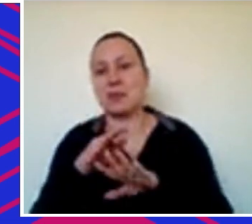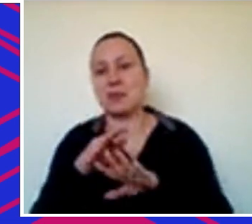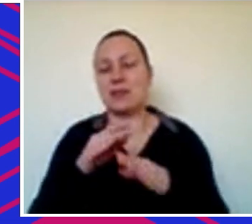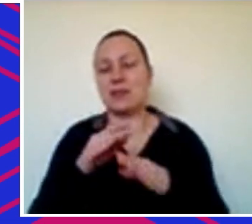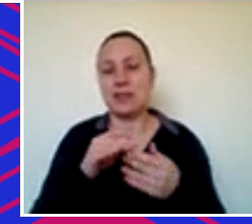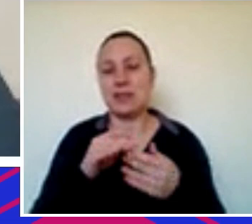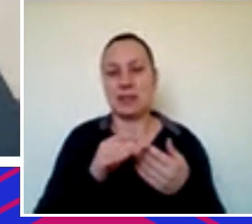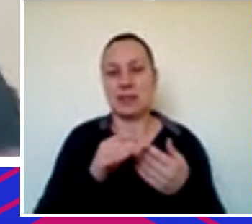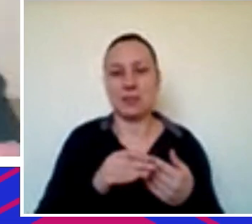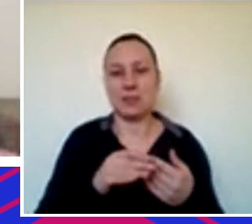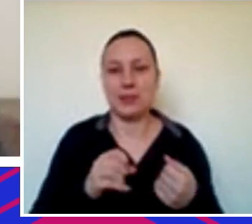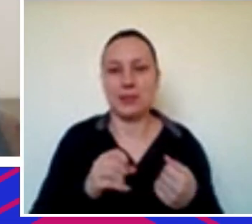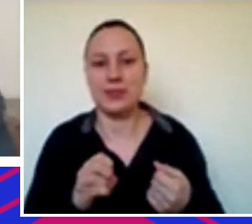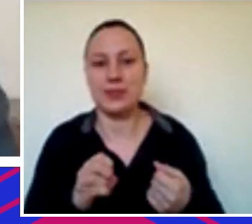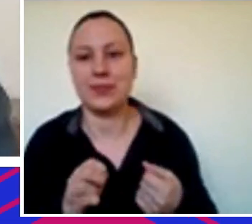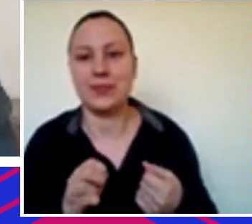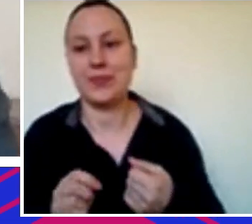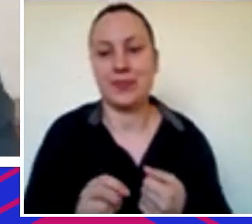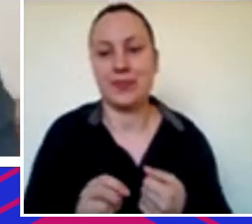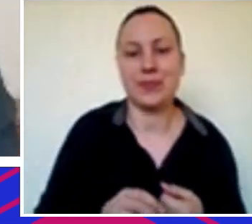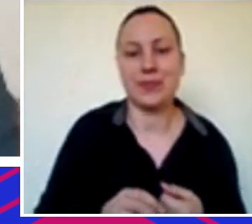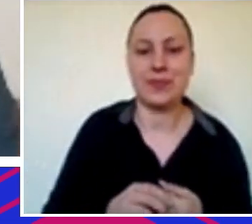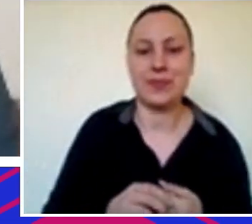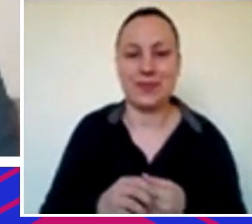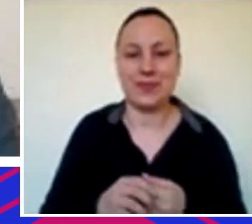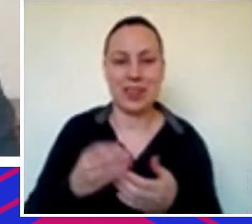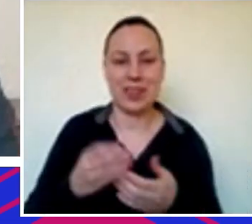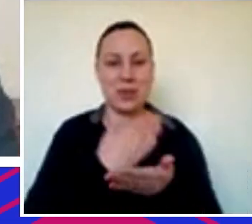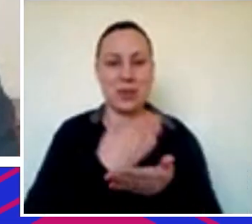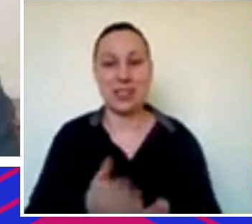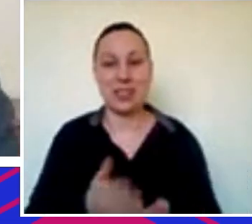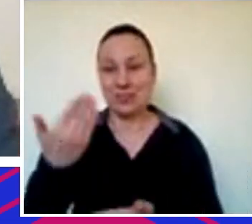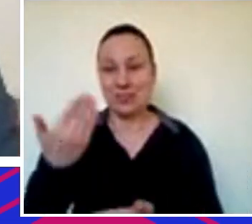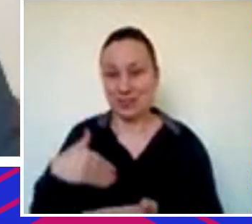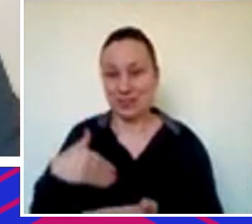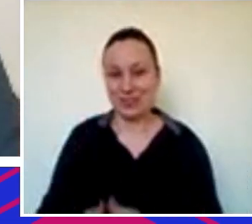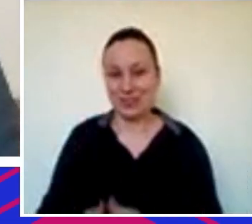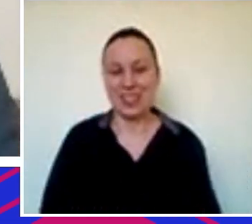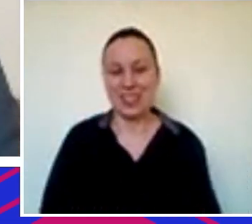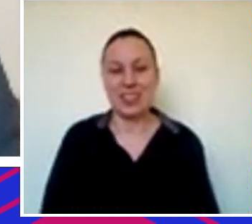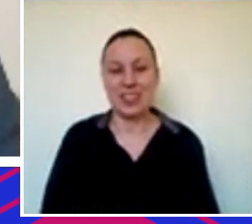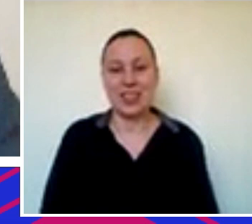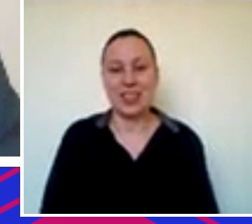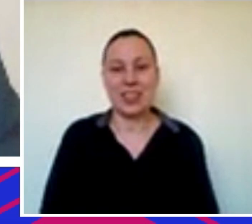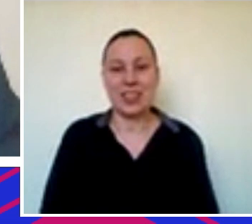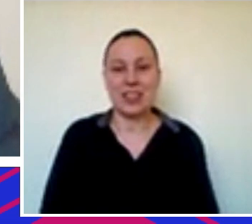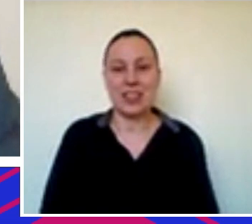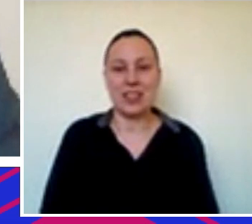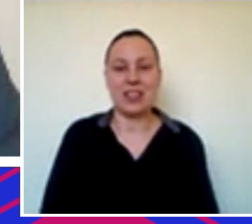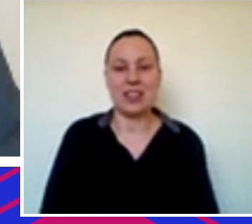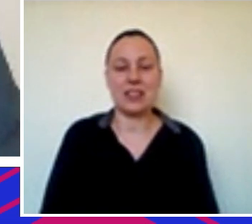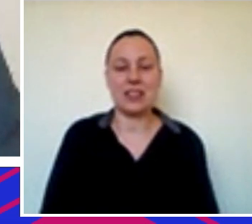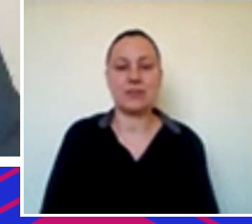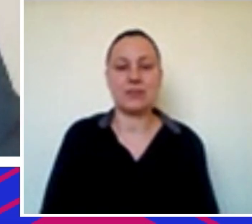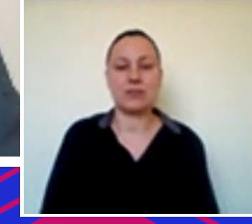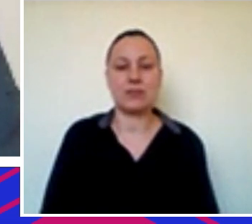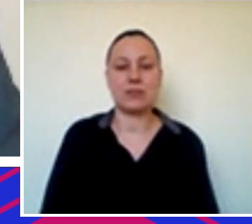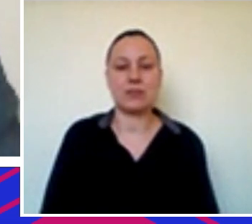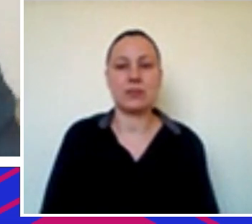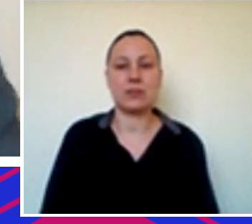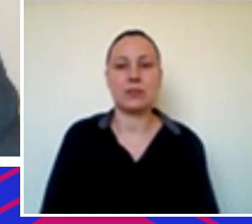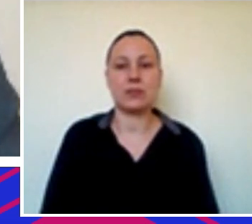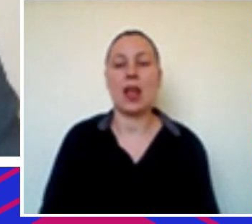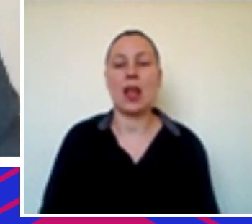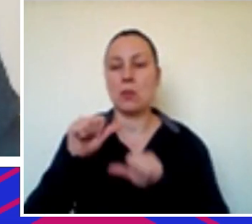legal com prazer vou começar de trás para frente aqui se eu puder Igor essa mudança mais recente de